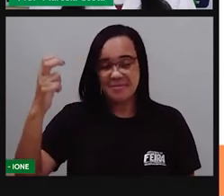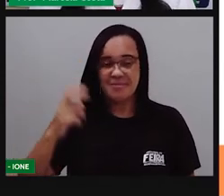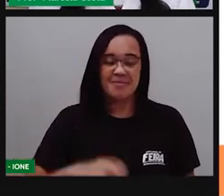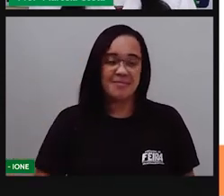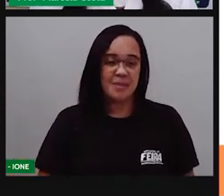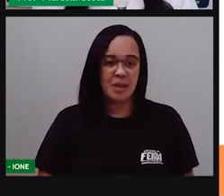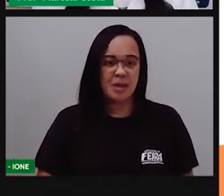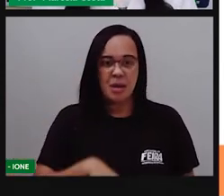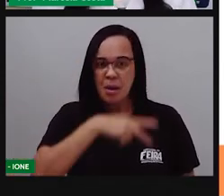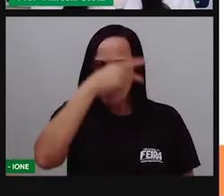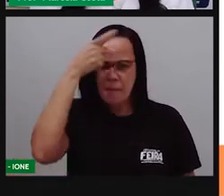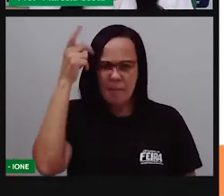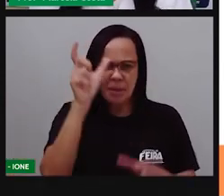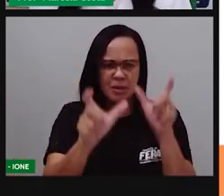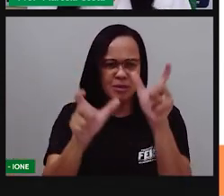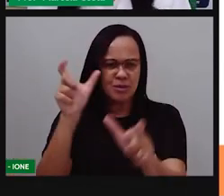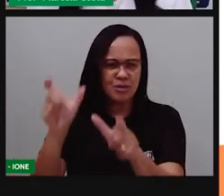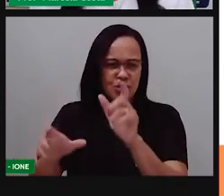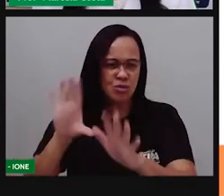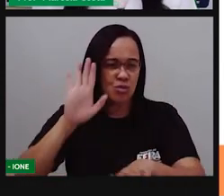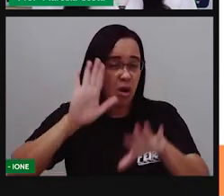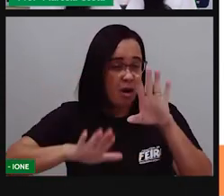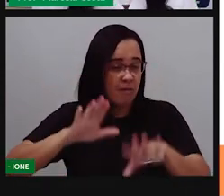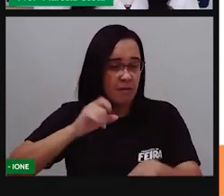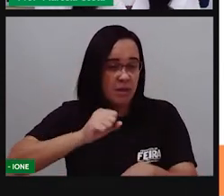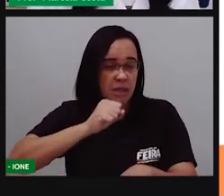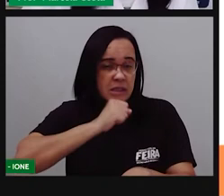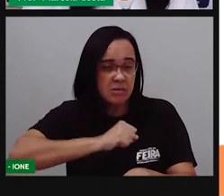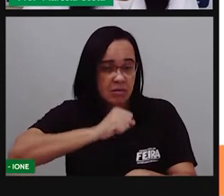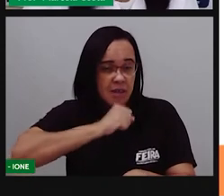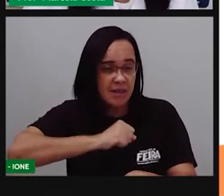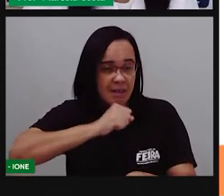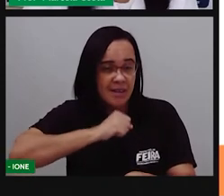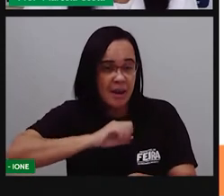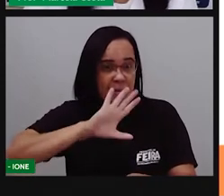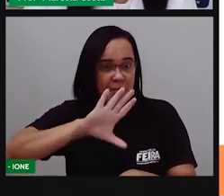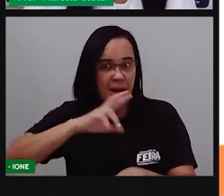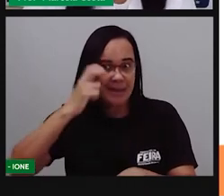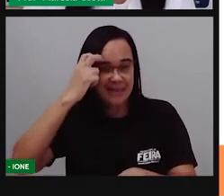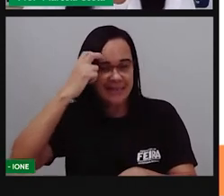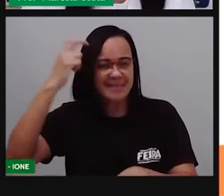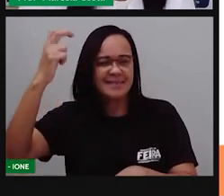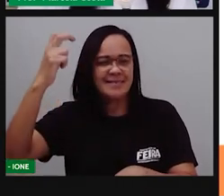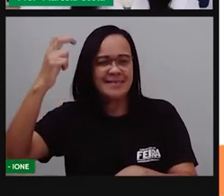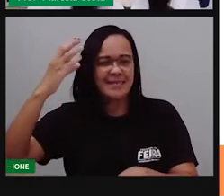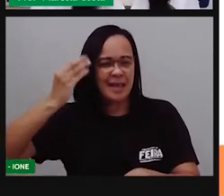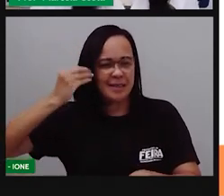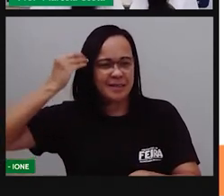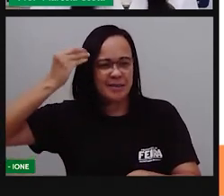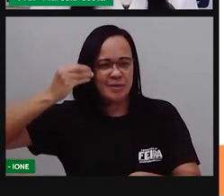pessoas, são associadas a pessoas bem velhinhas. Então, a chama de sábio.